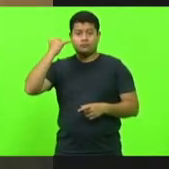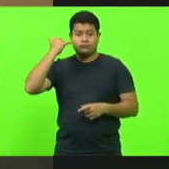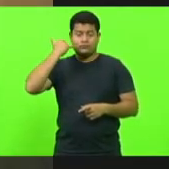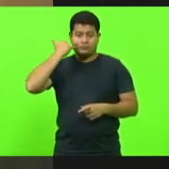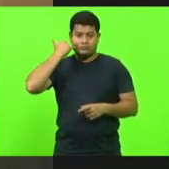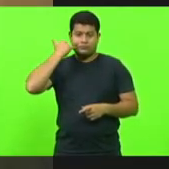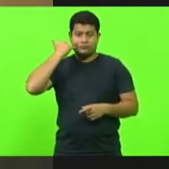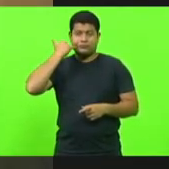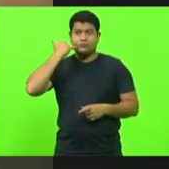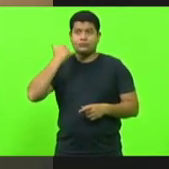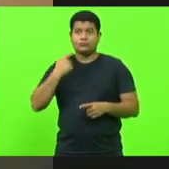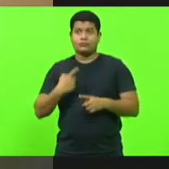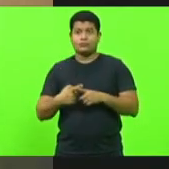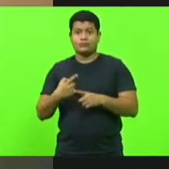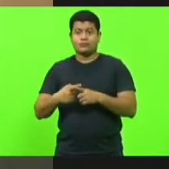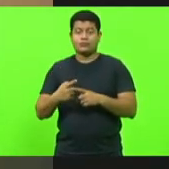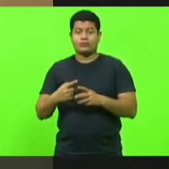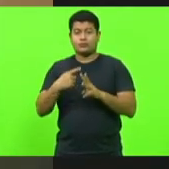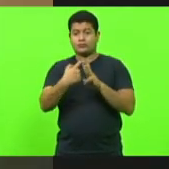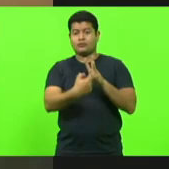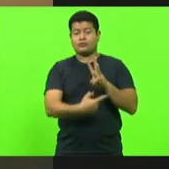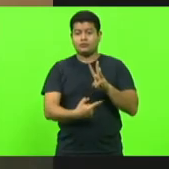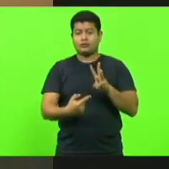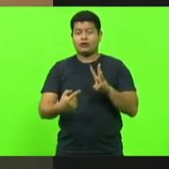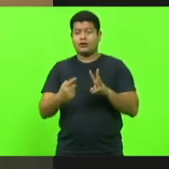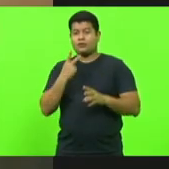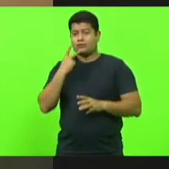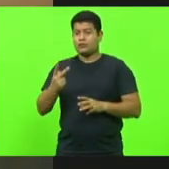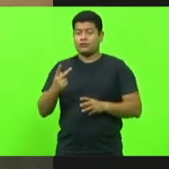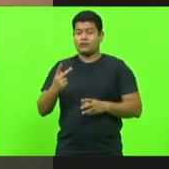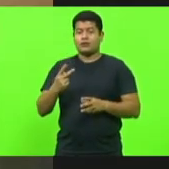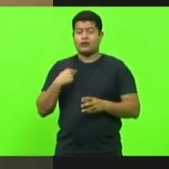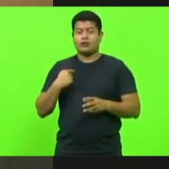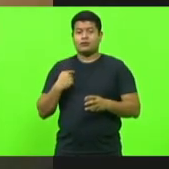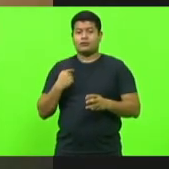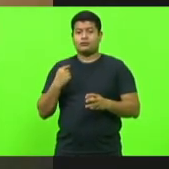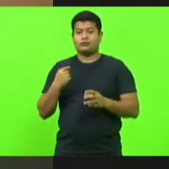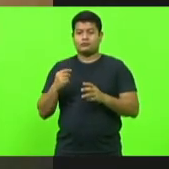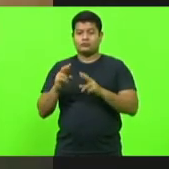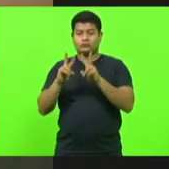por se posicionar em relação a moção que eu apresentei